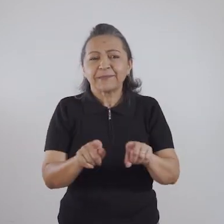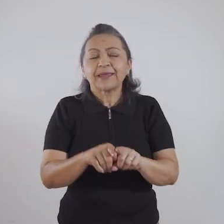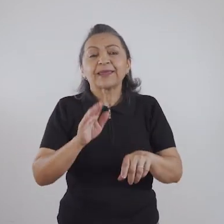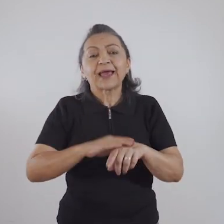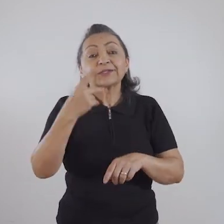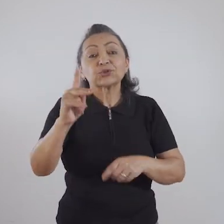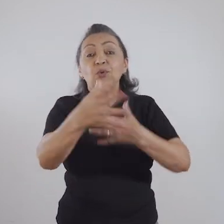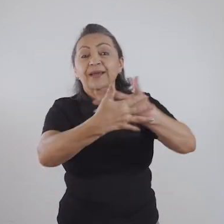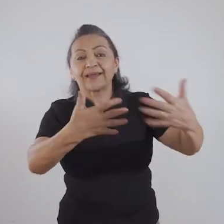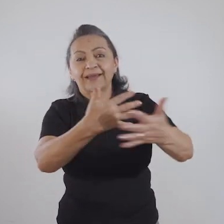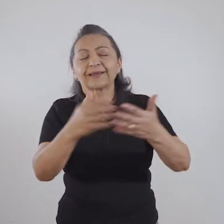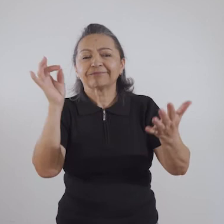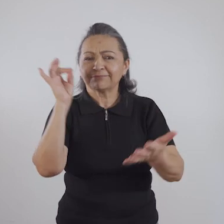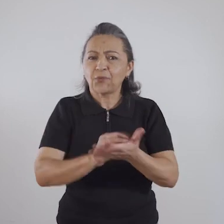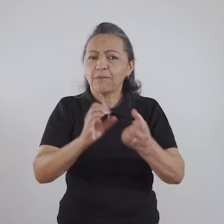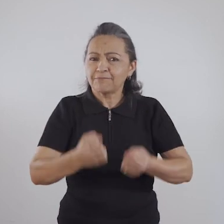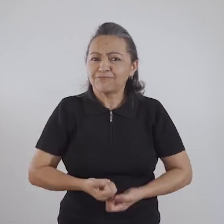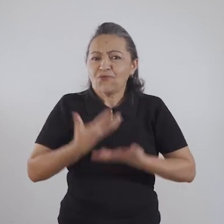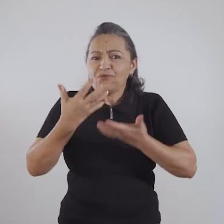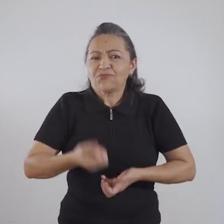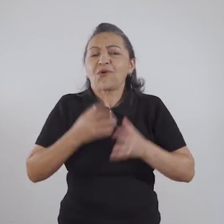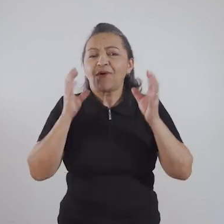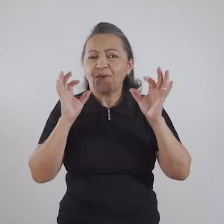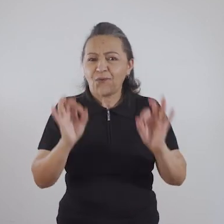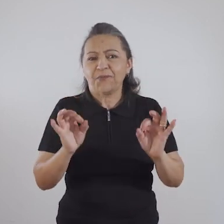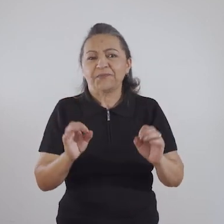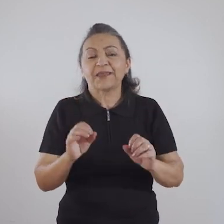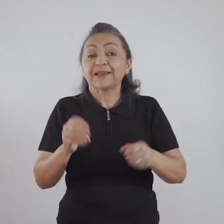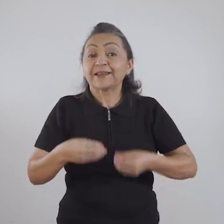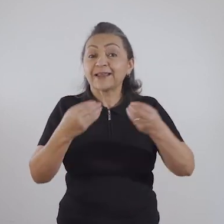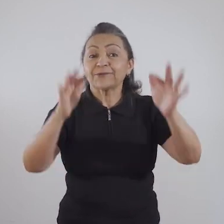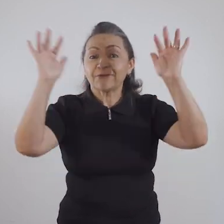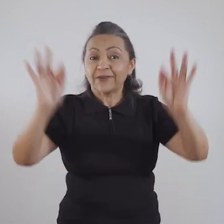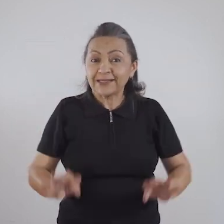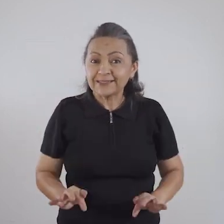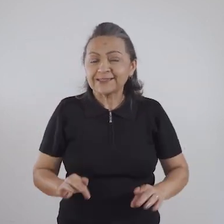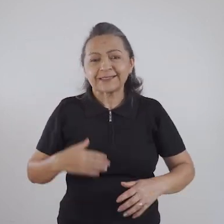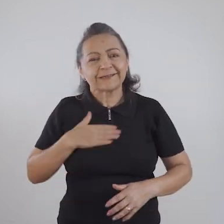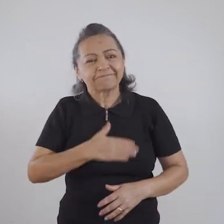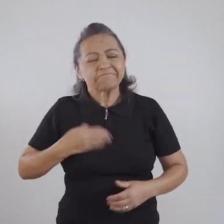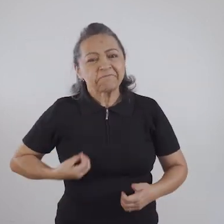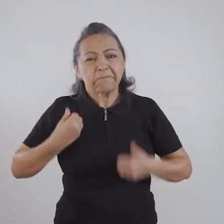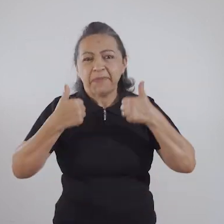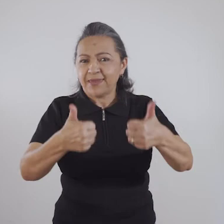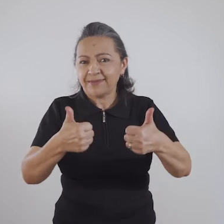qualidade de vida, para a sua felicidade e para que a sua sexualidade realmente aflore